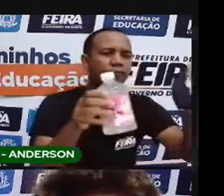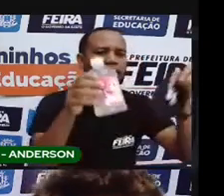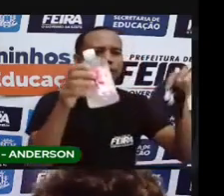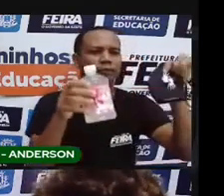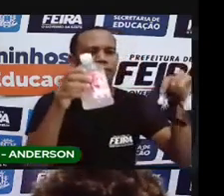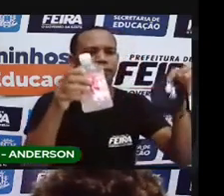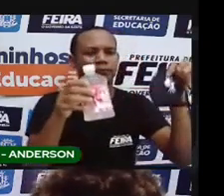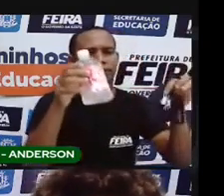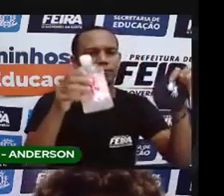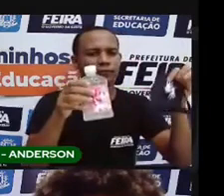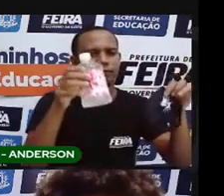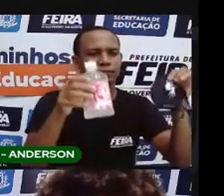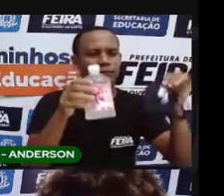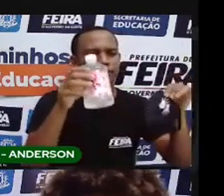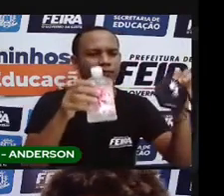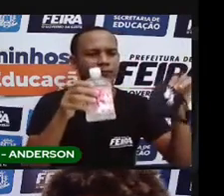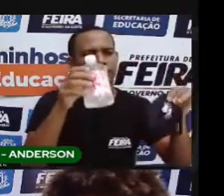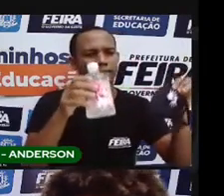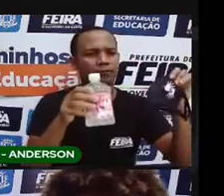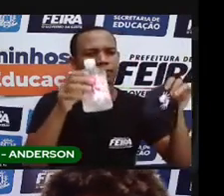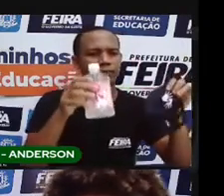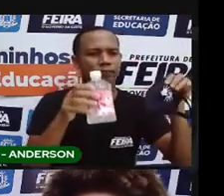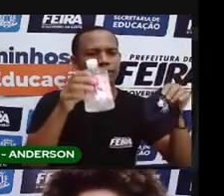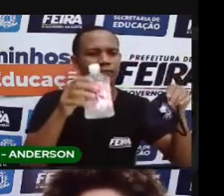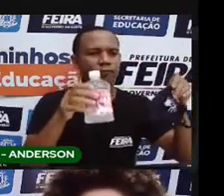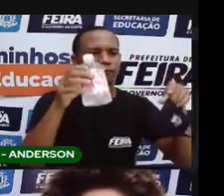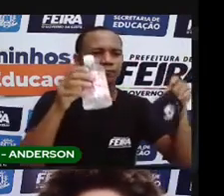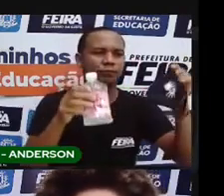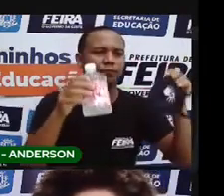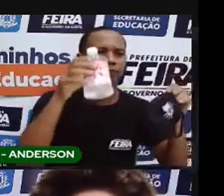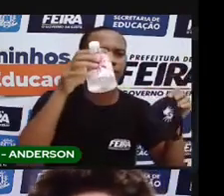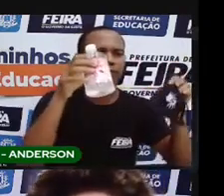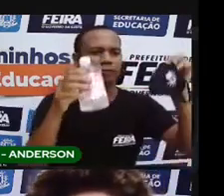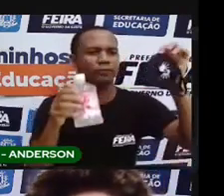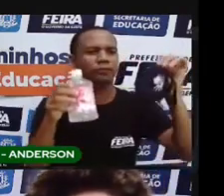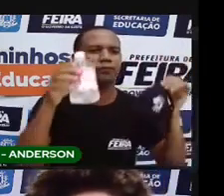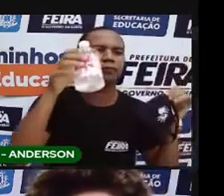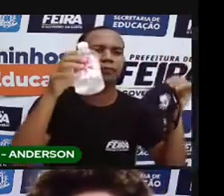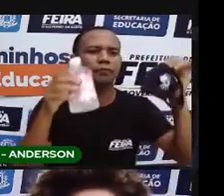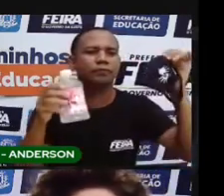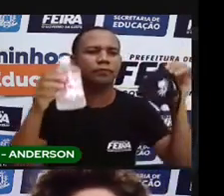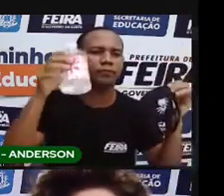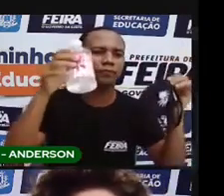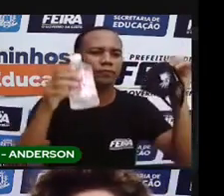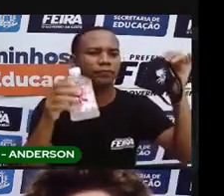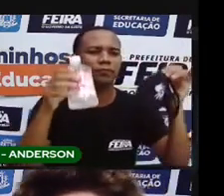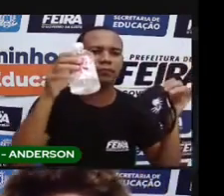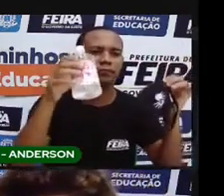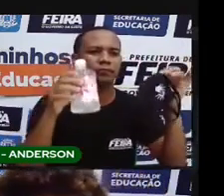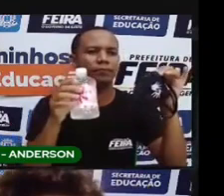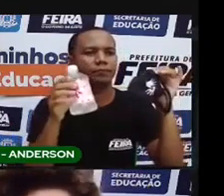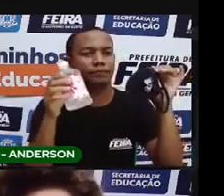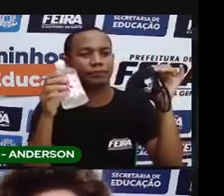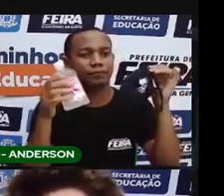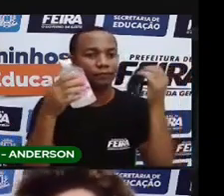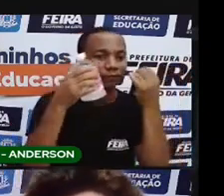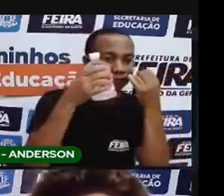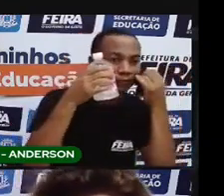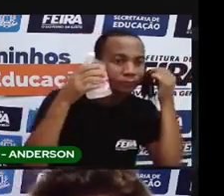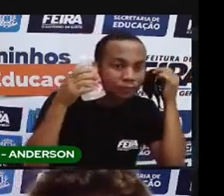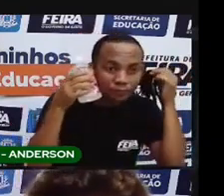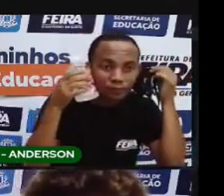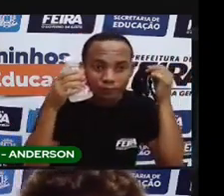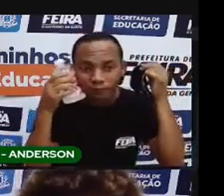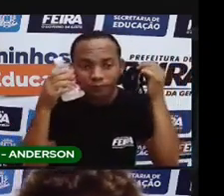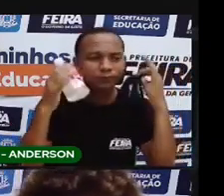usem álcool em gel olha lá a propaganda ele tá com assim ó usem álcool em gel e usem o que máscara se